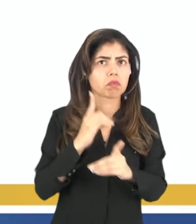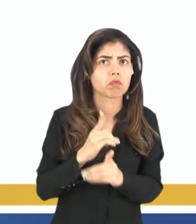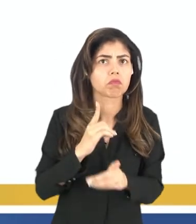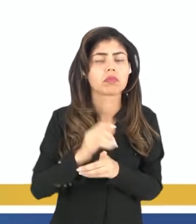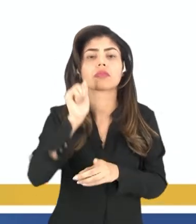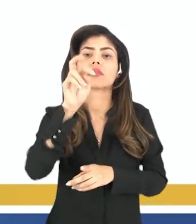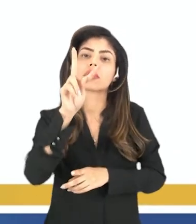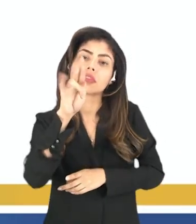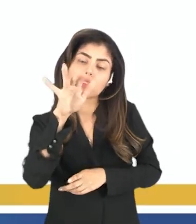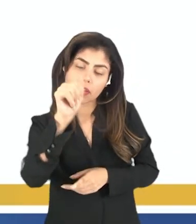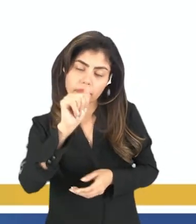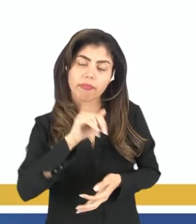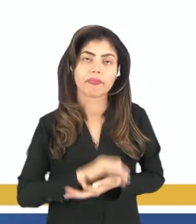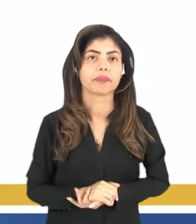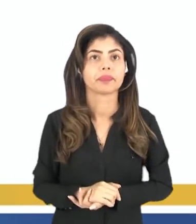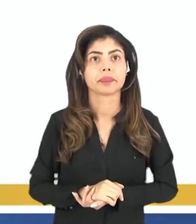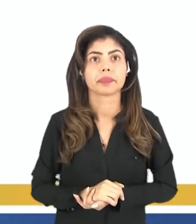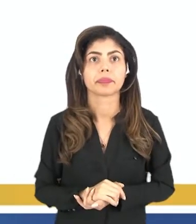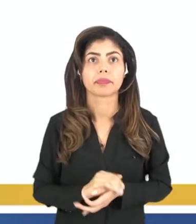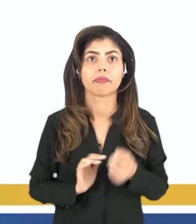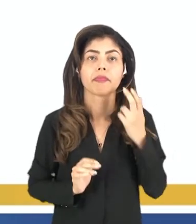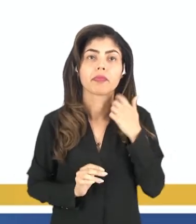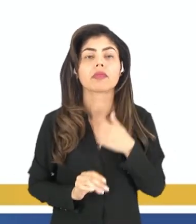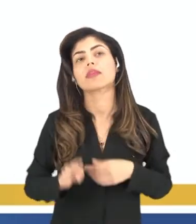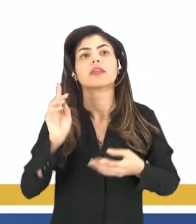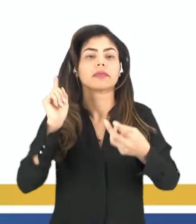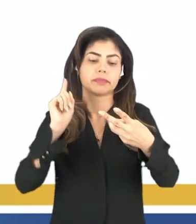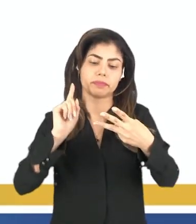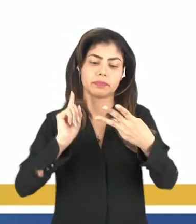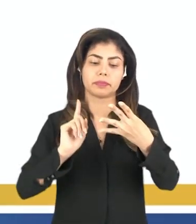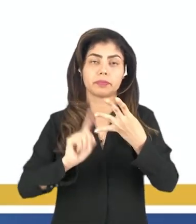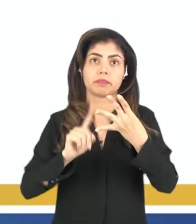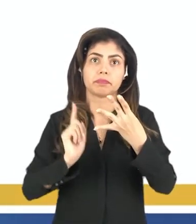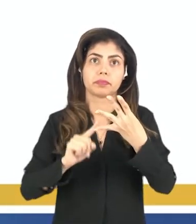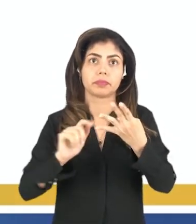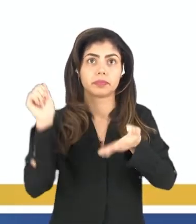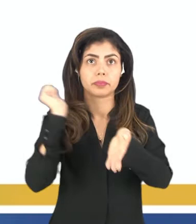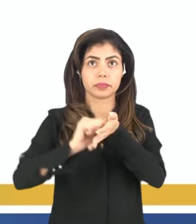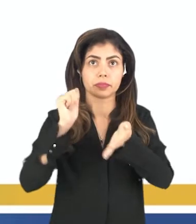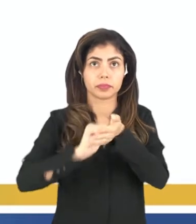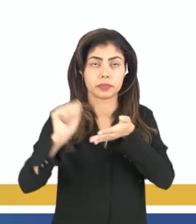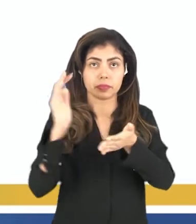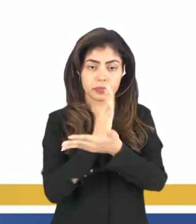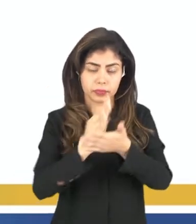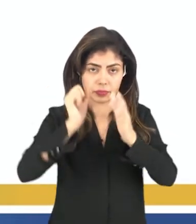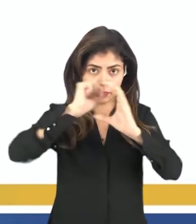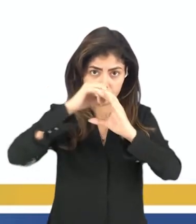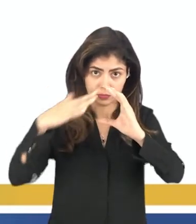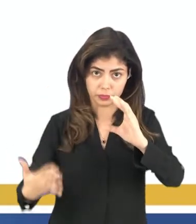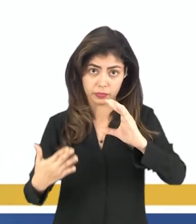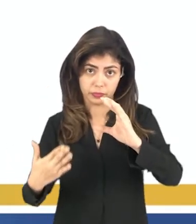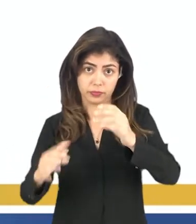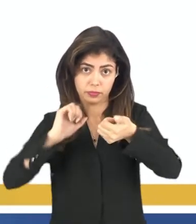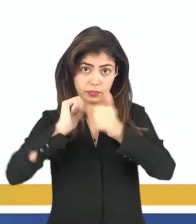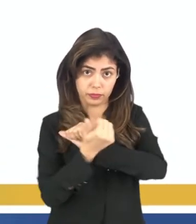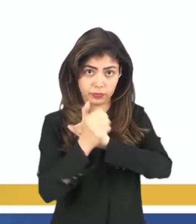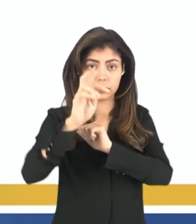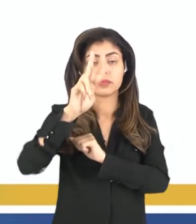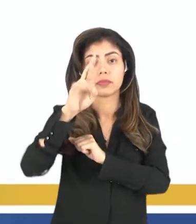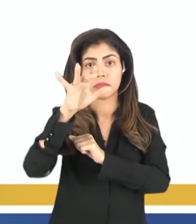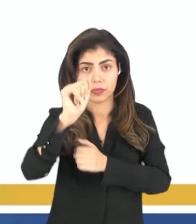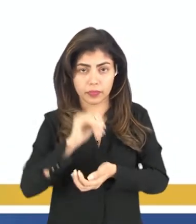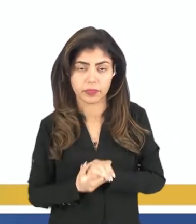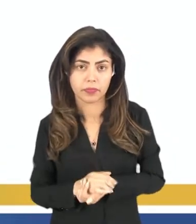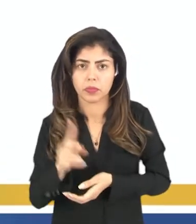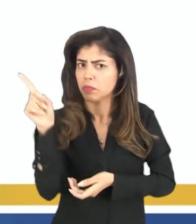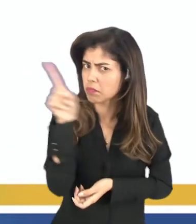identificadas nos esportes de aventura? Quatro, Escreva algumas características dos esportes de aventuras